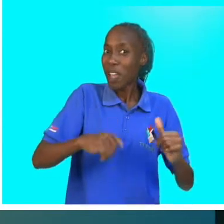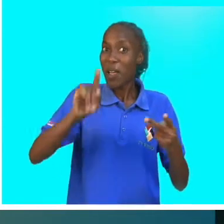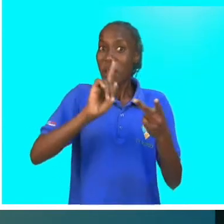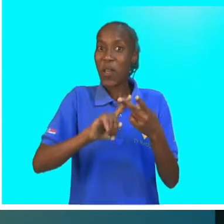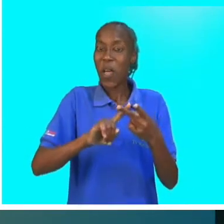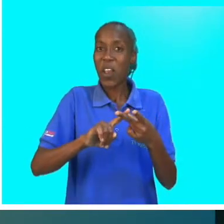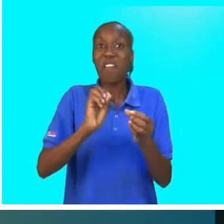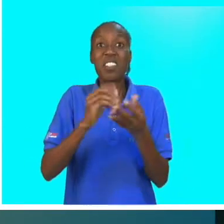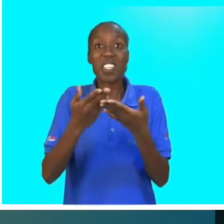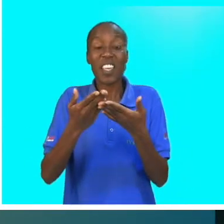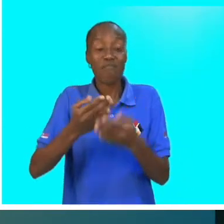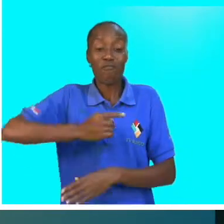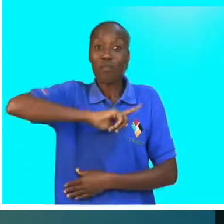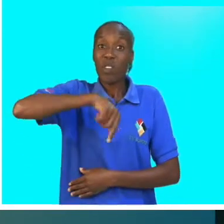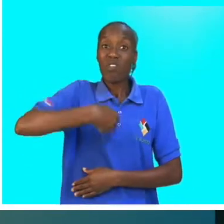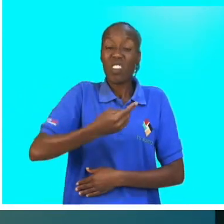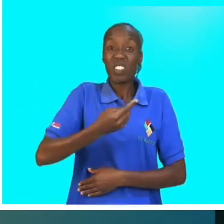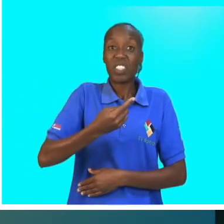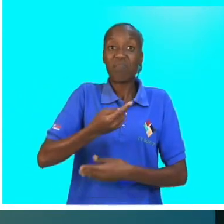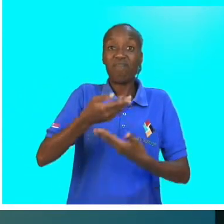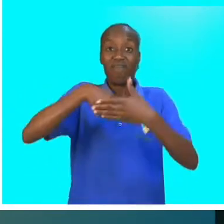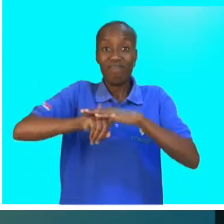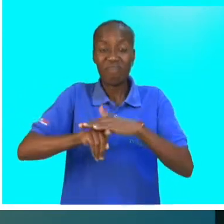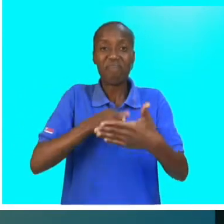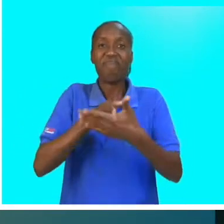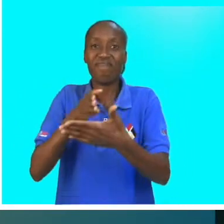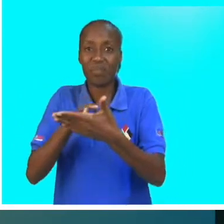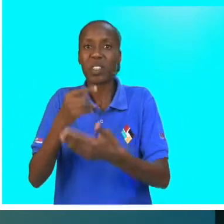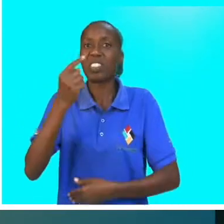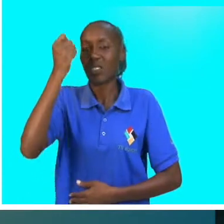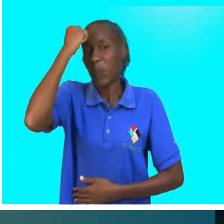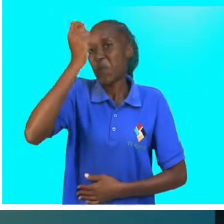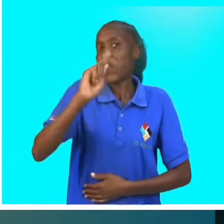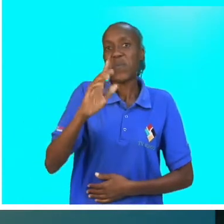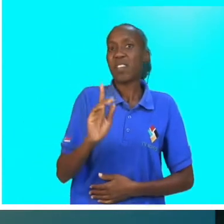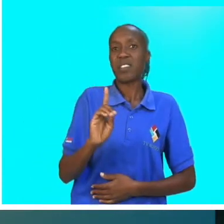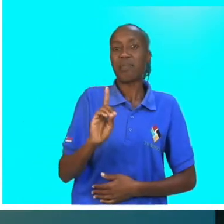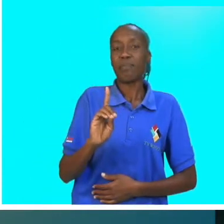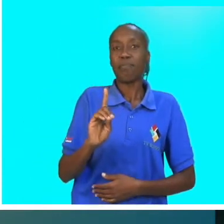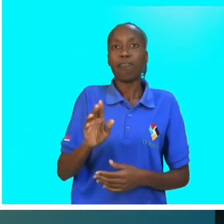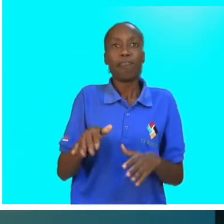Brilham na ar e balta, enquanto nós somos relegados ao desconhecimento.